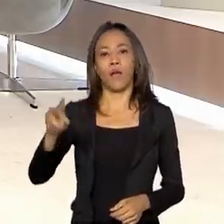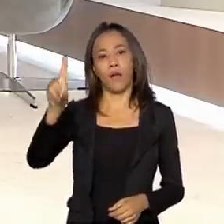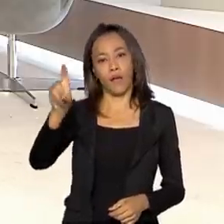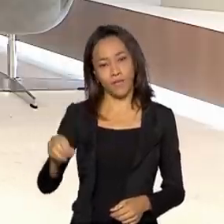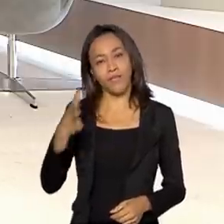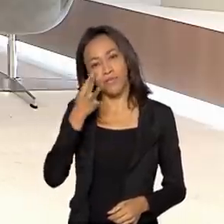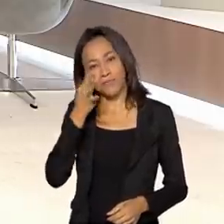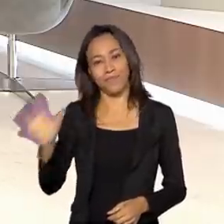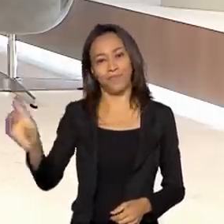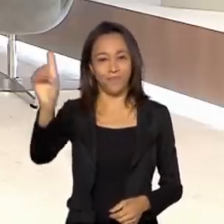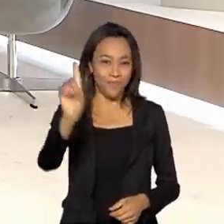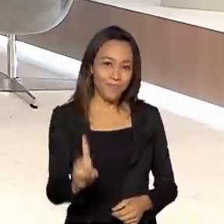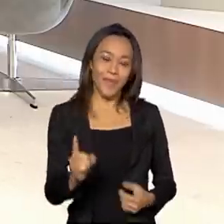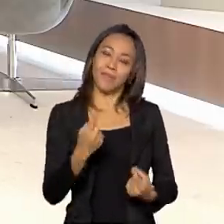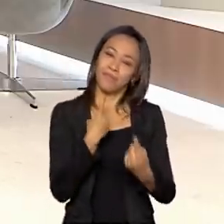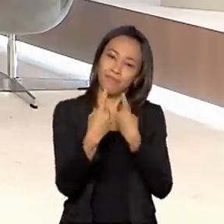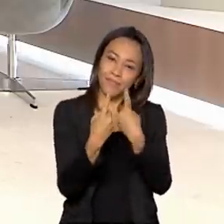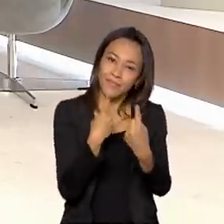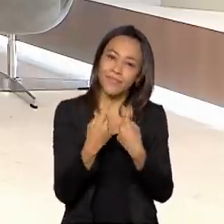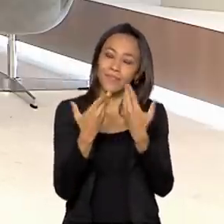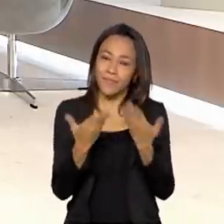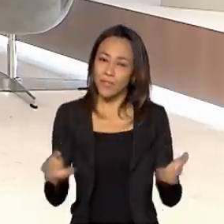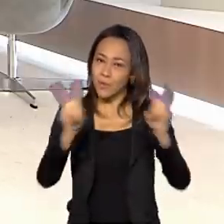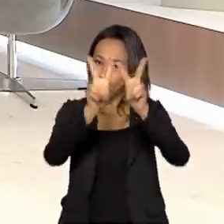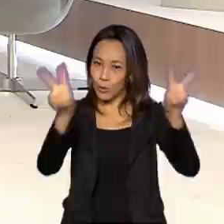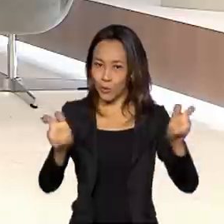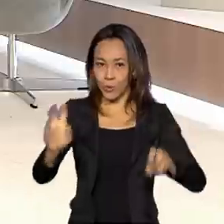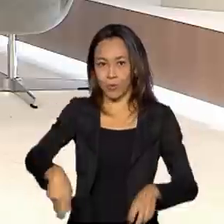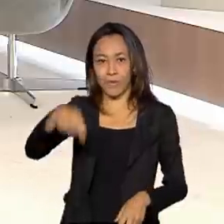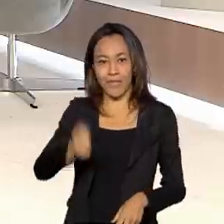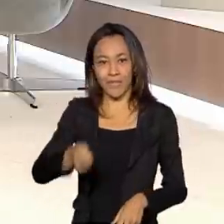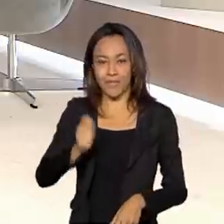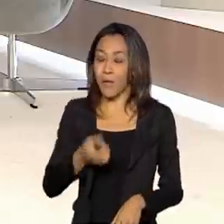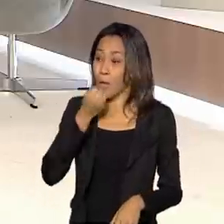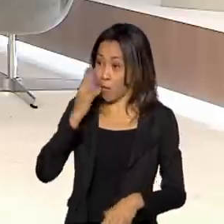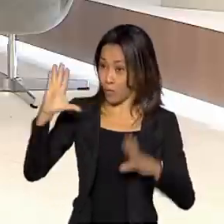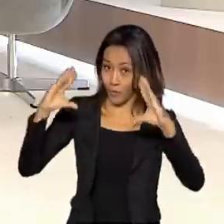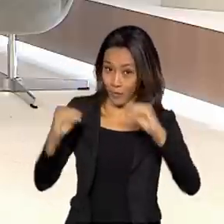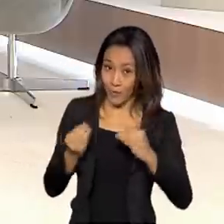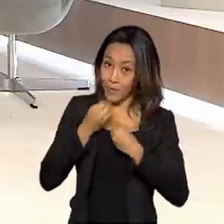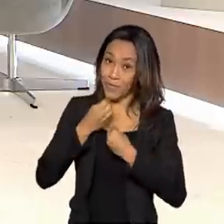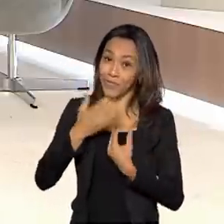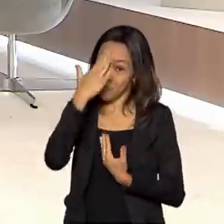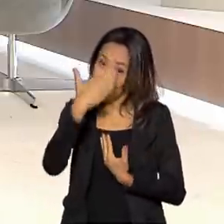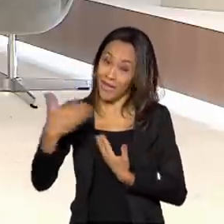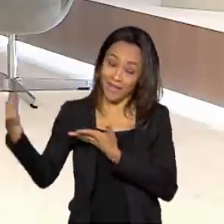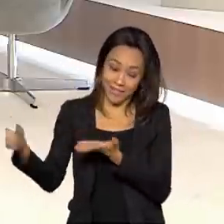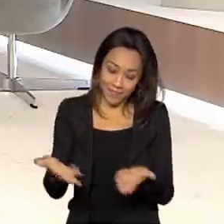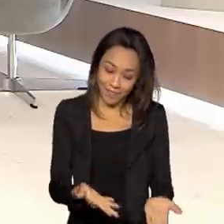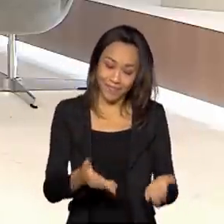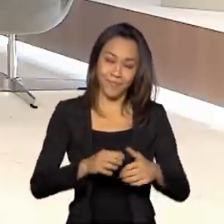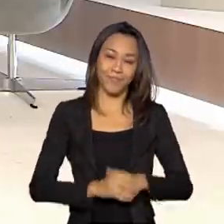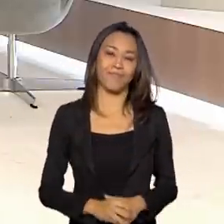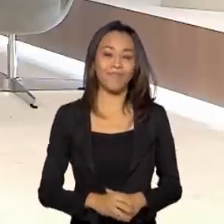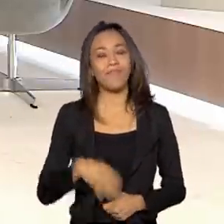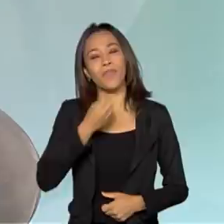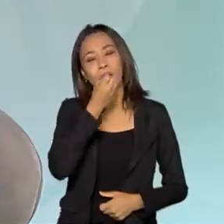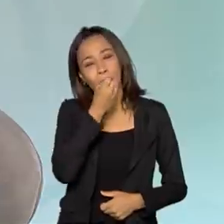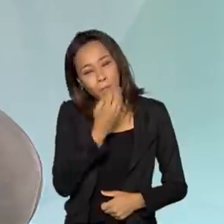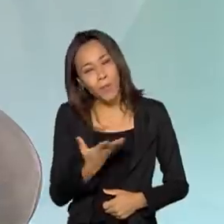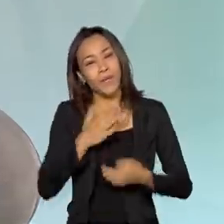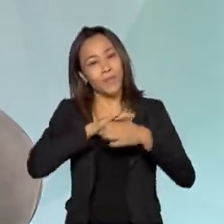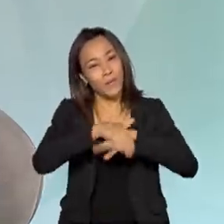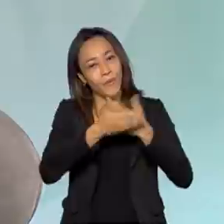para falar conosco sobre o leilão. Boa noite, presidente. Muito obrigado pela participação aqui no Brasil em Pauta. Muito boa noite,